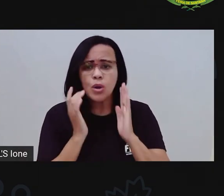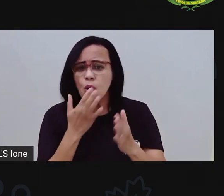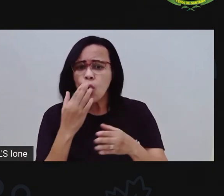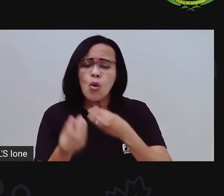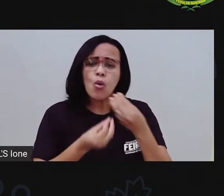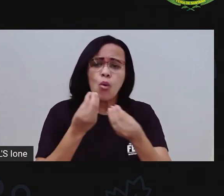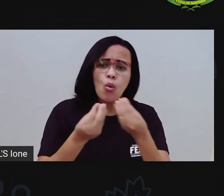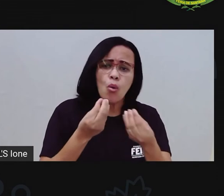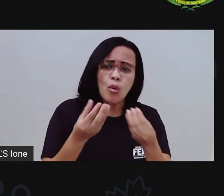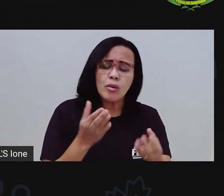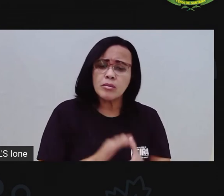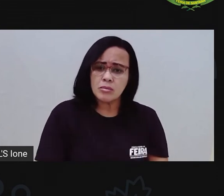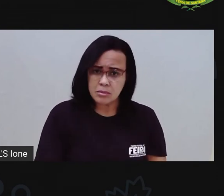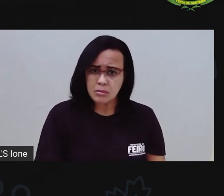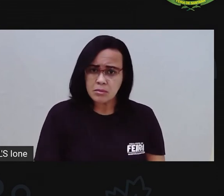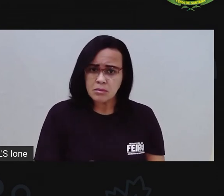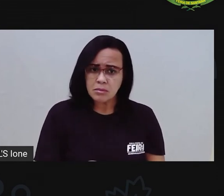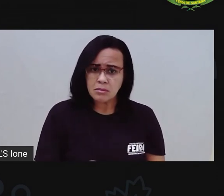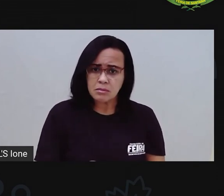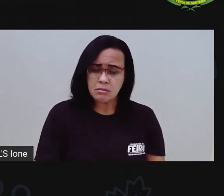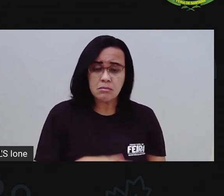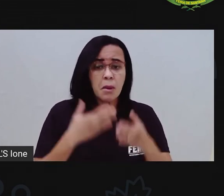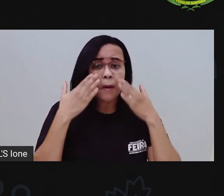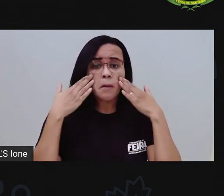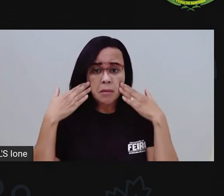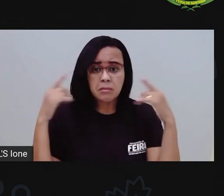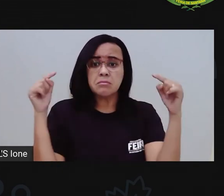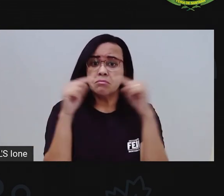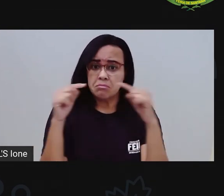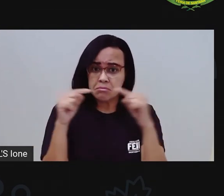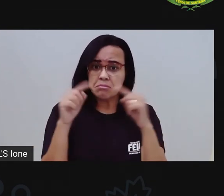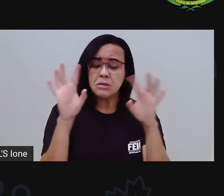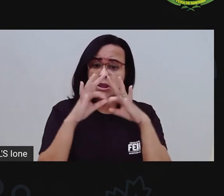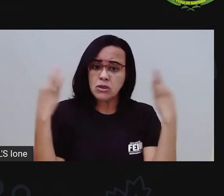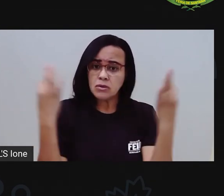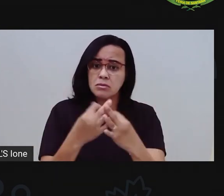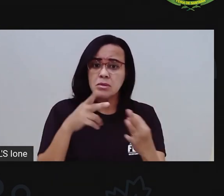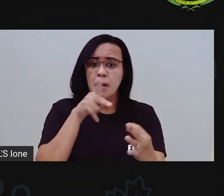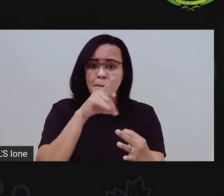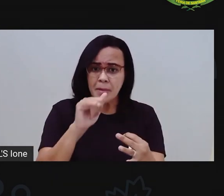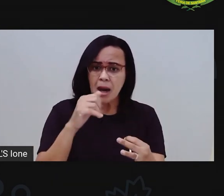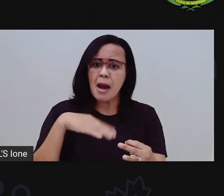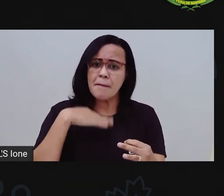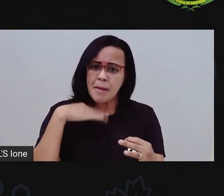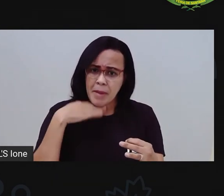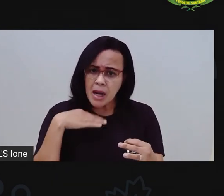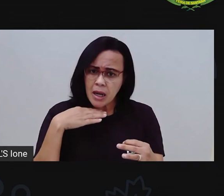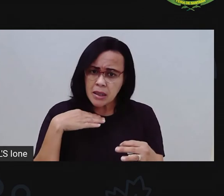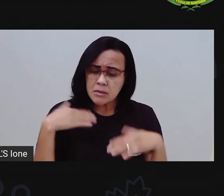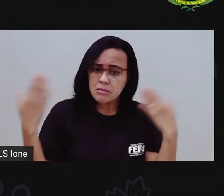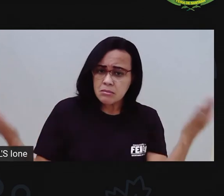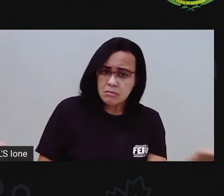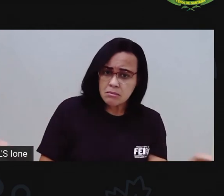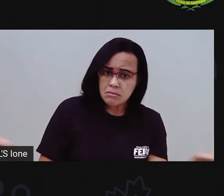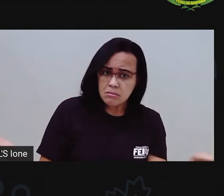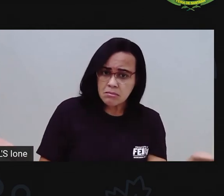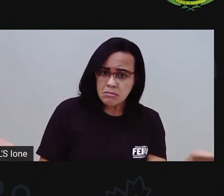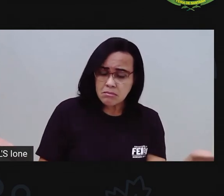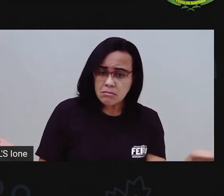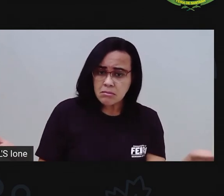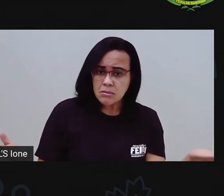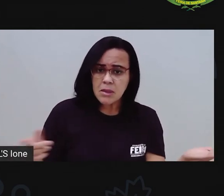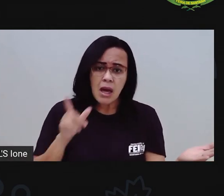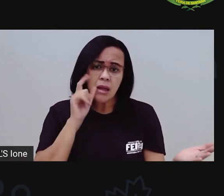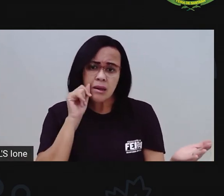a cor da pele do meu pai e a cor da pele da minha mãe? Não. Então, existe lápis cor de